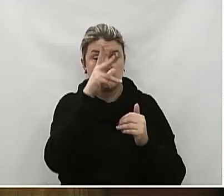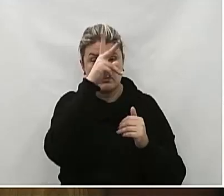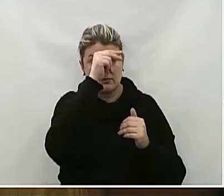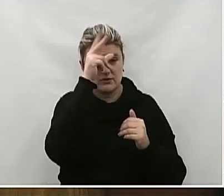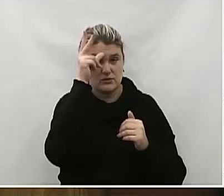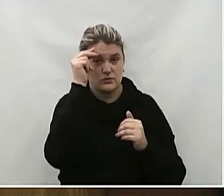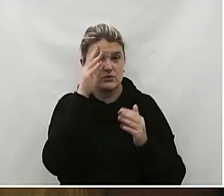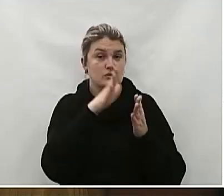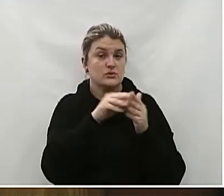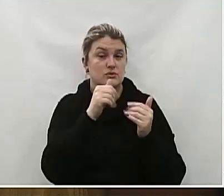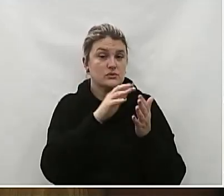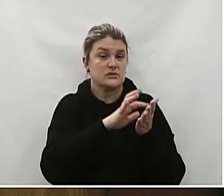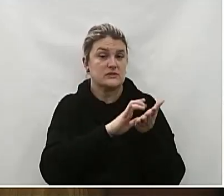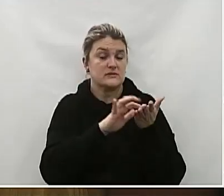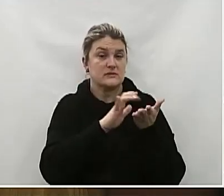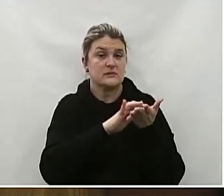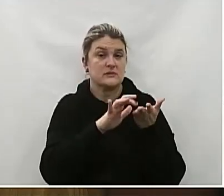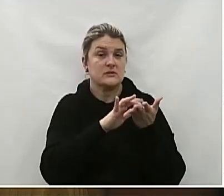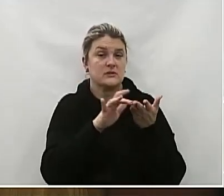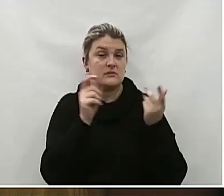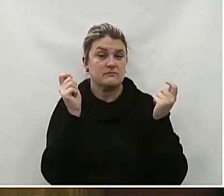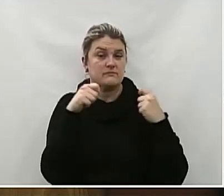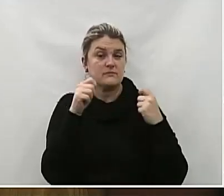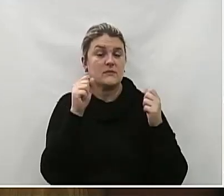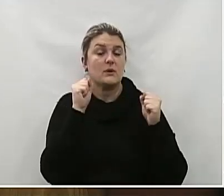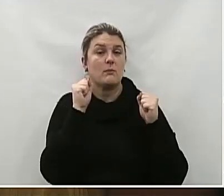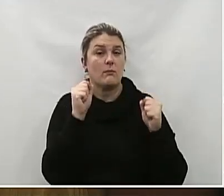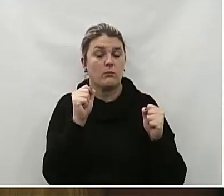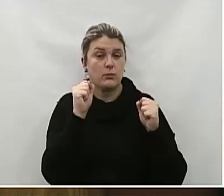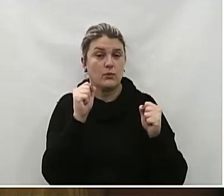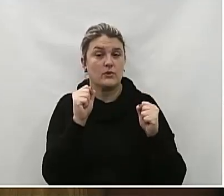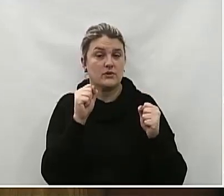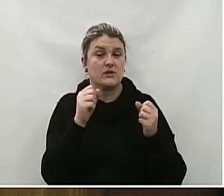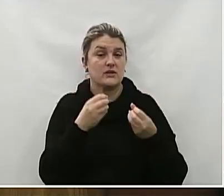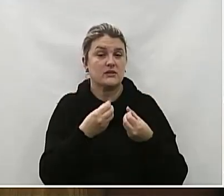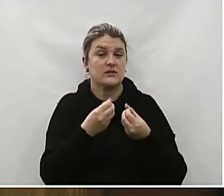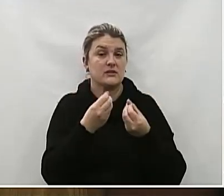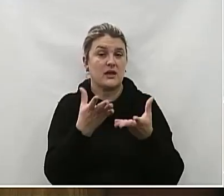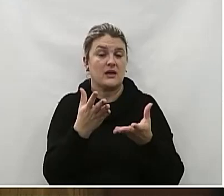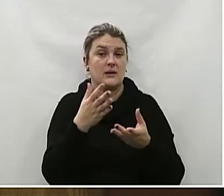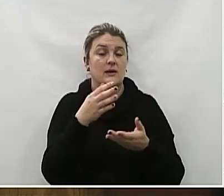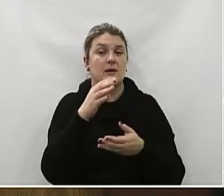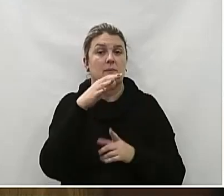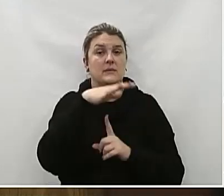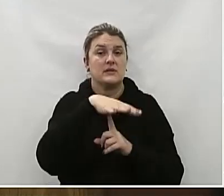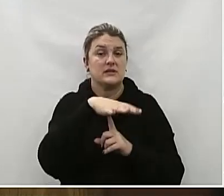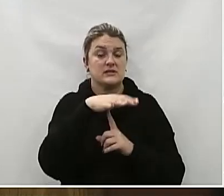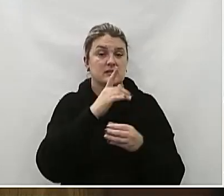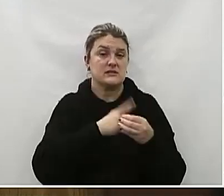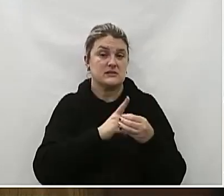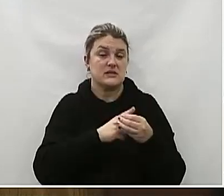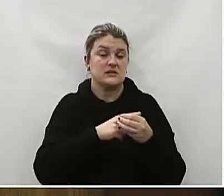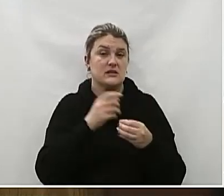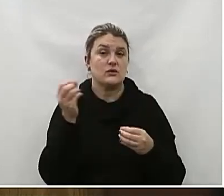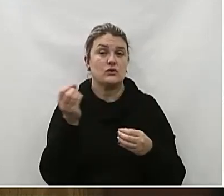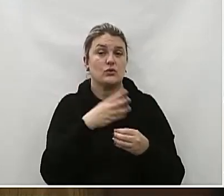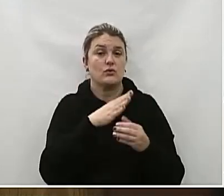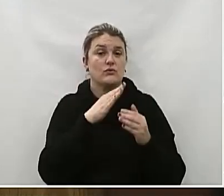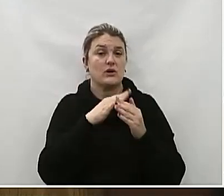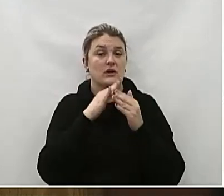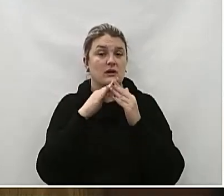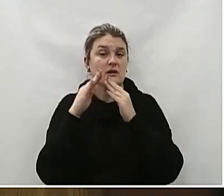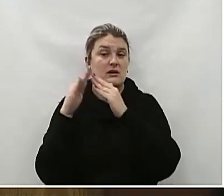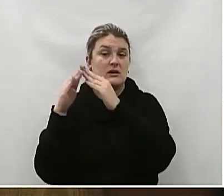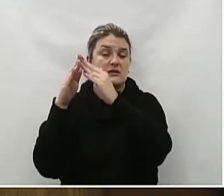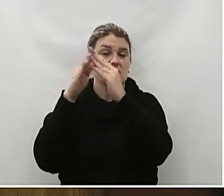Juntamente Com a Secretaria Competente Possam Liberar Juntamente Com o Paraná Cidade A nova Capela Mortuária Do bairro São Sebastião